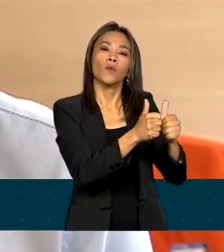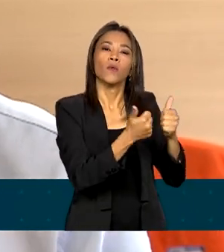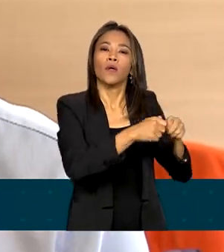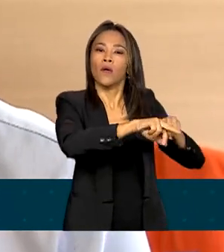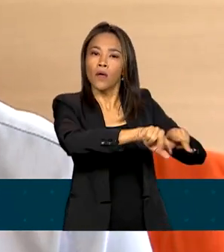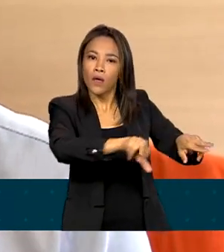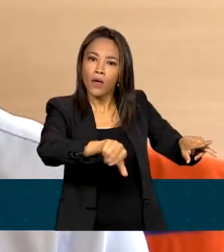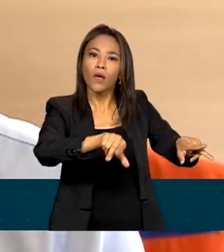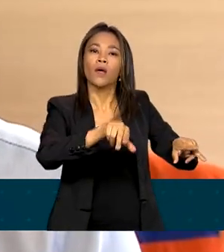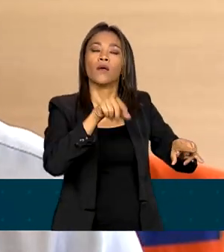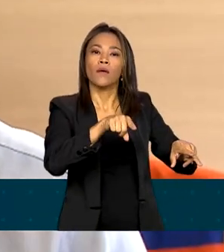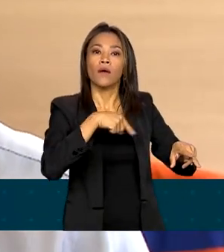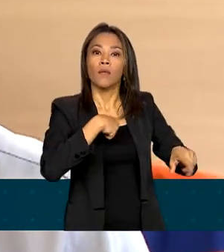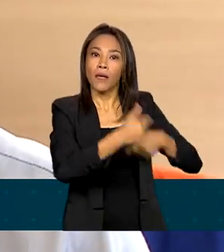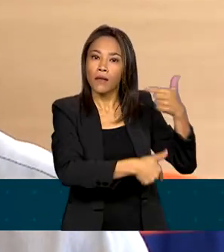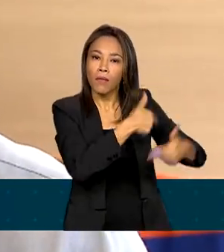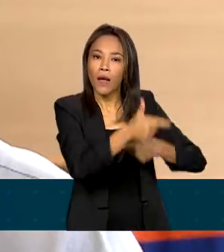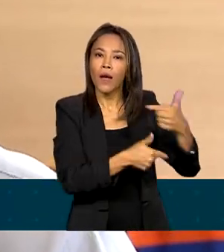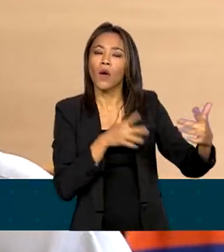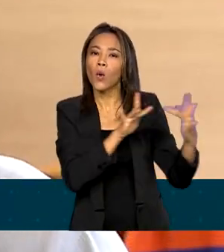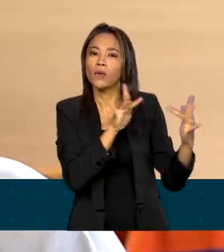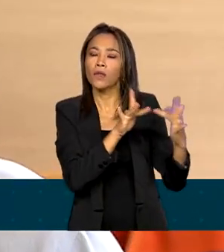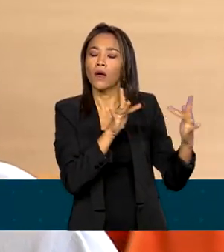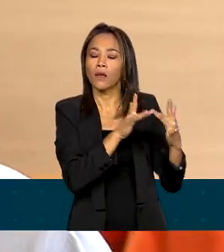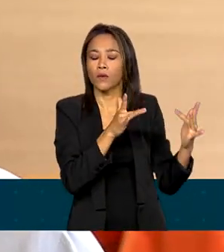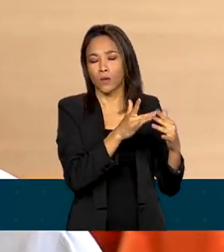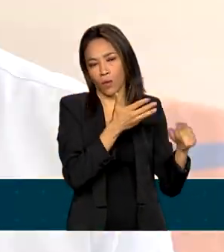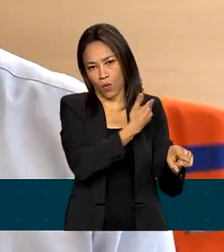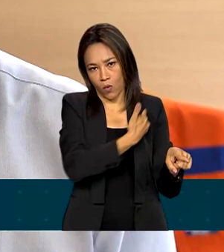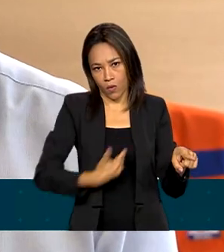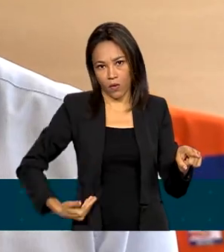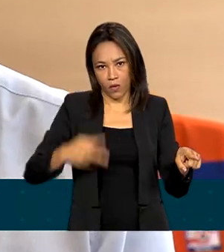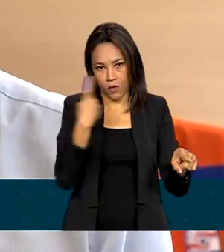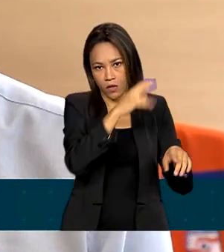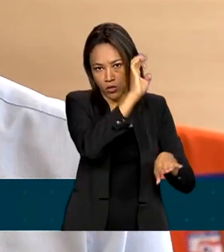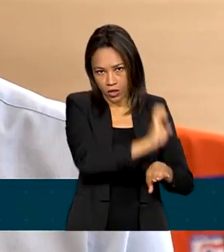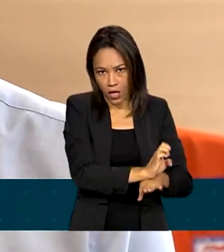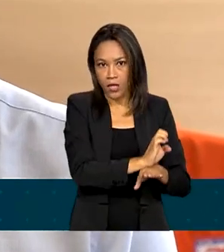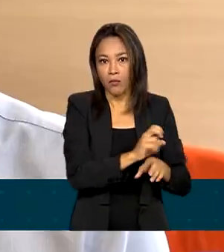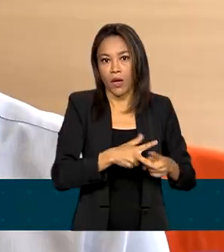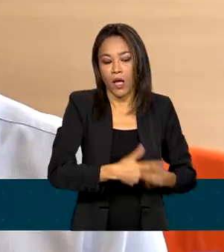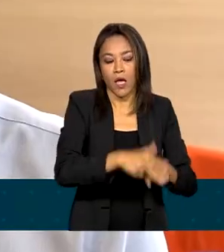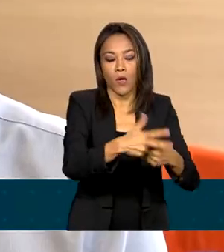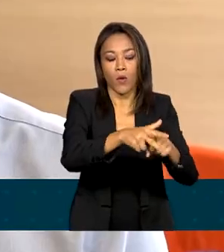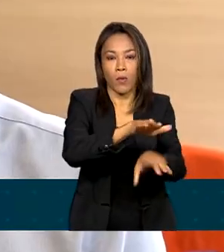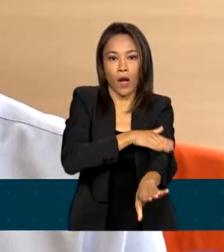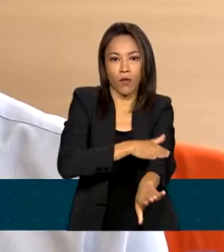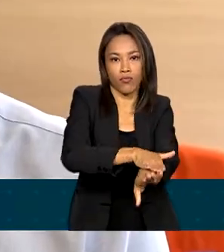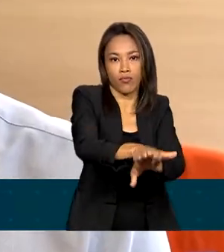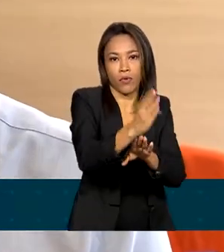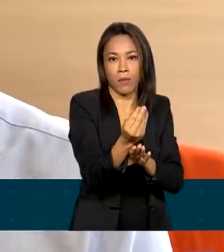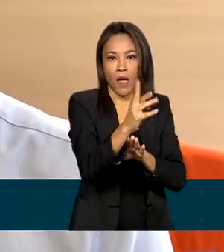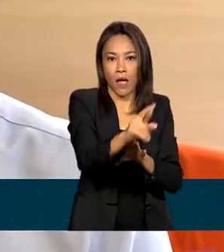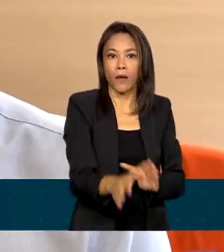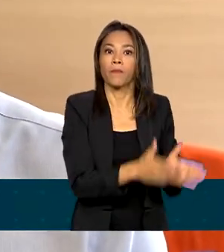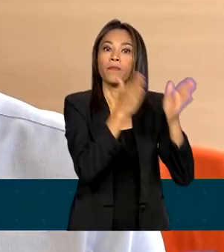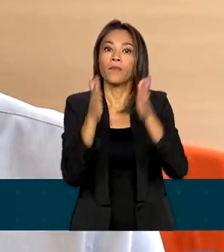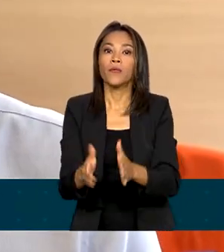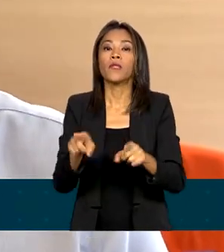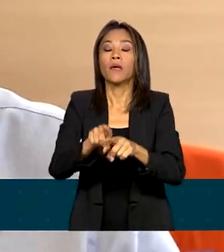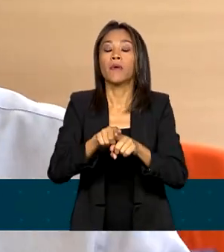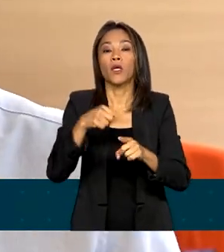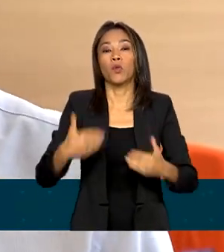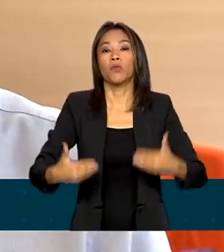um trabalho junto com o governo de São Paulo para recuperação das rodovias. Ministério das Comunicações, a Telebrás está entrando lá,